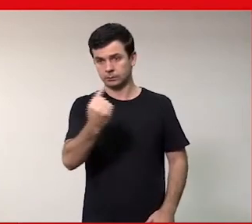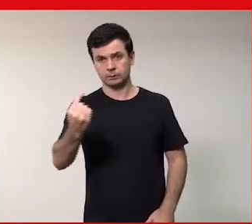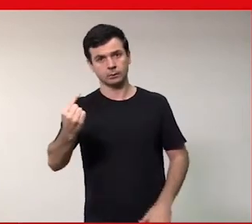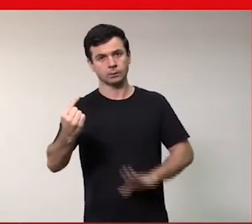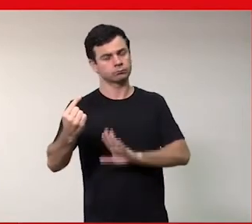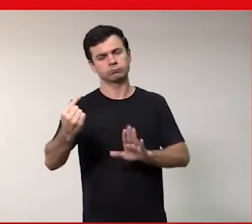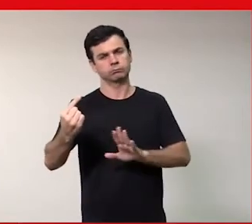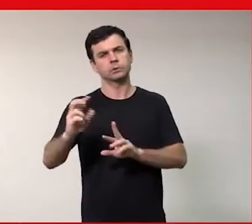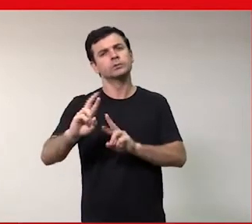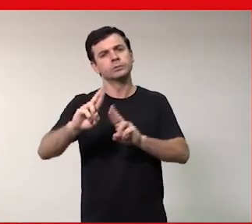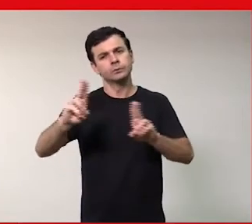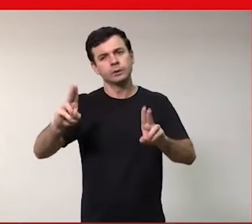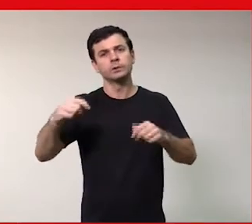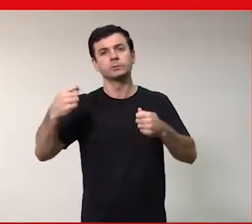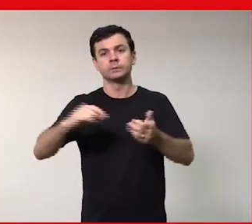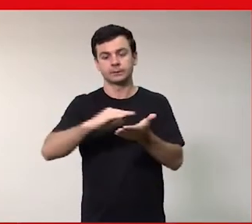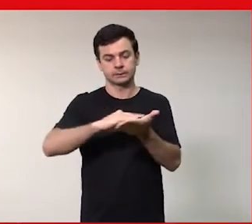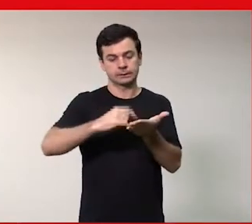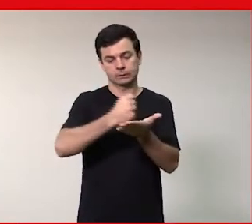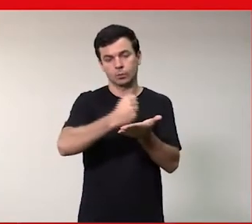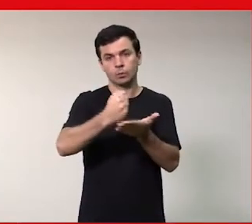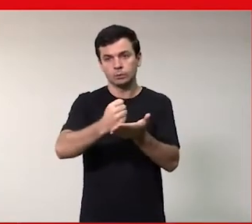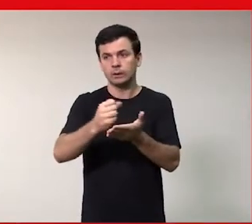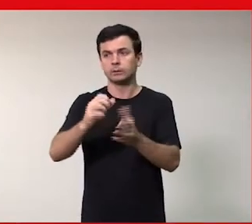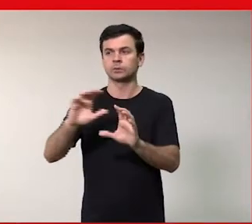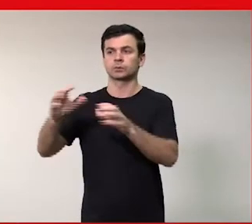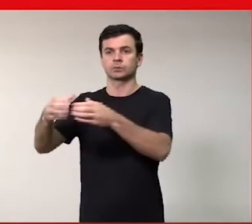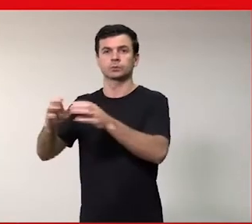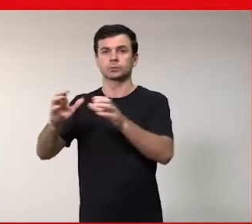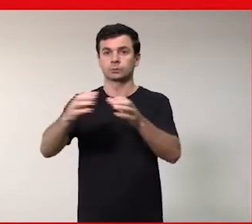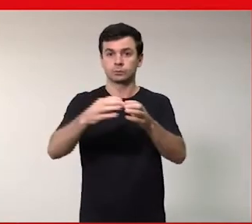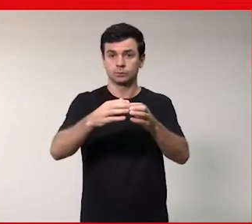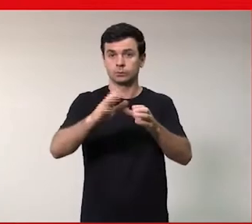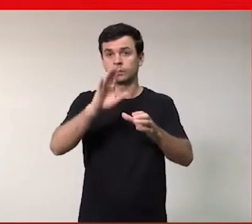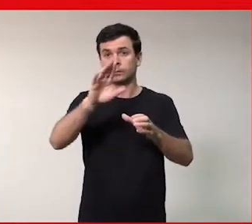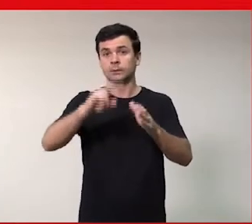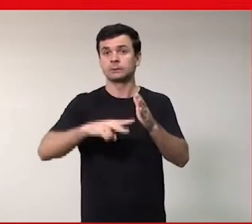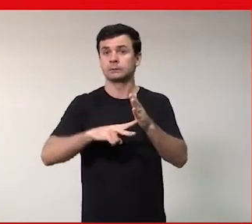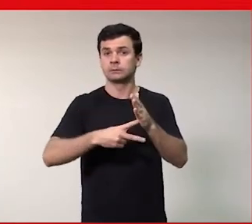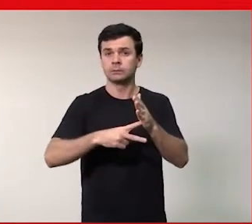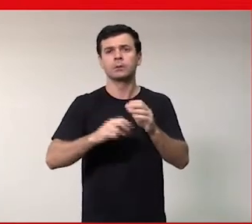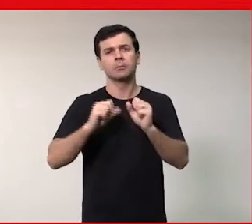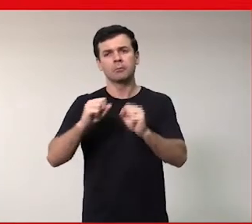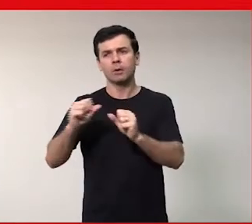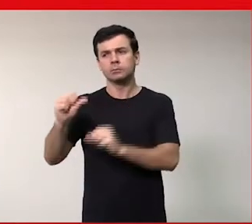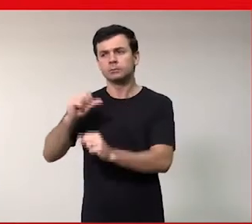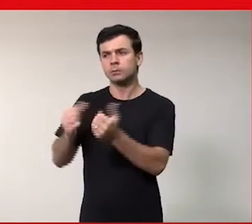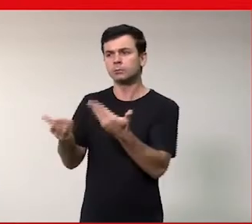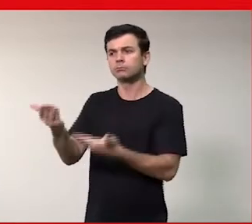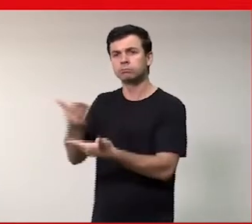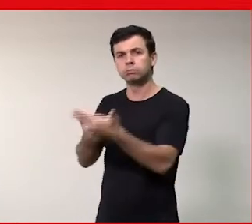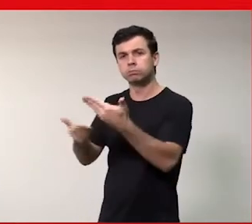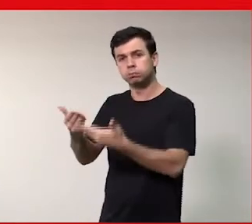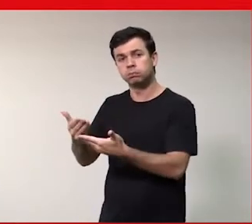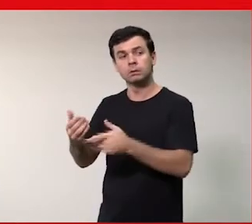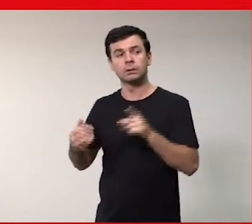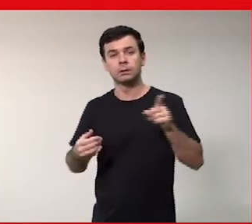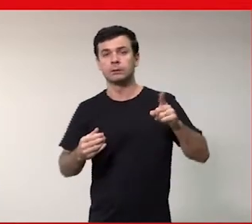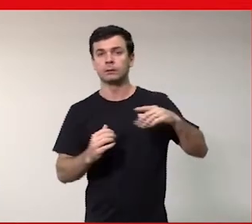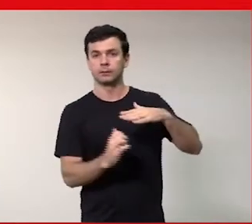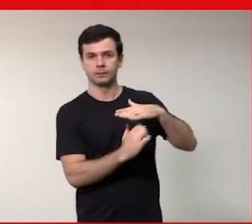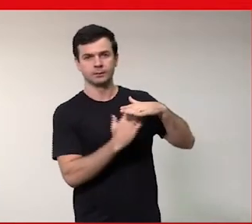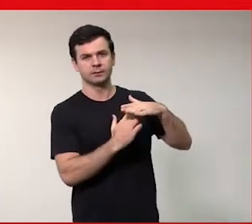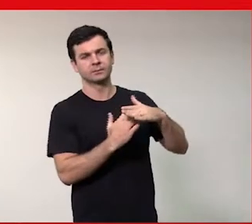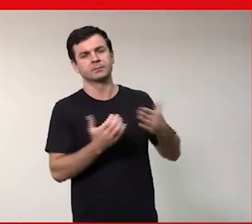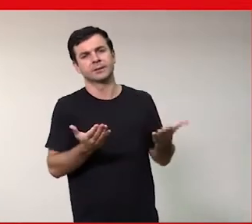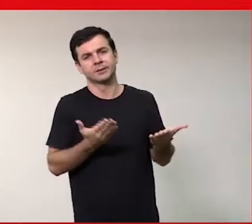específicos de contrato individual do trabalho agora o sindicato ele pode fazer uma negociação e a empresa só que hoje como a gente